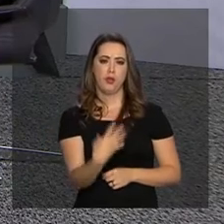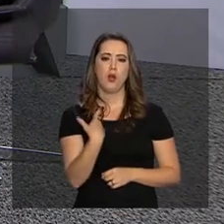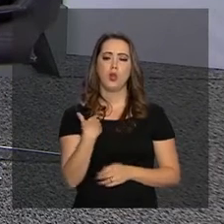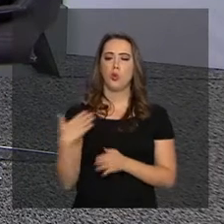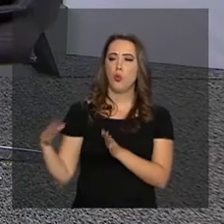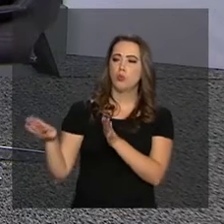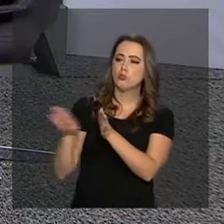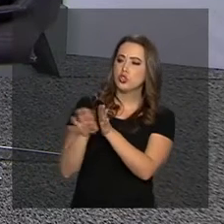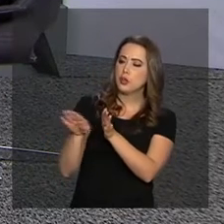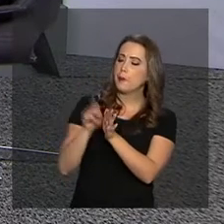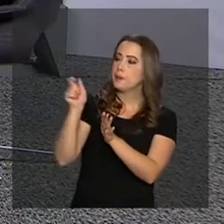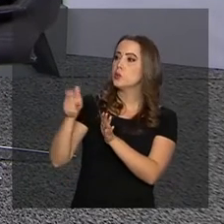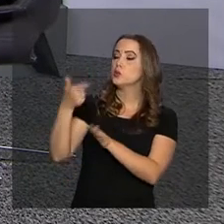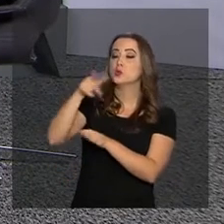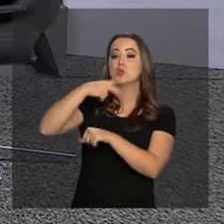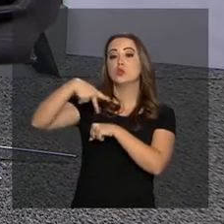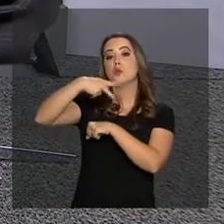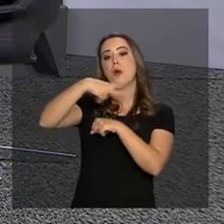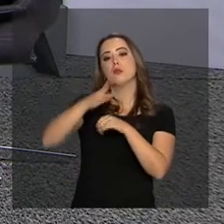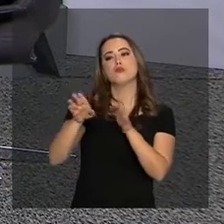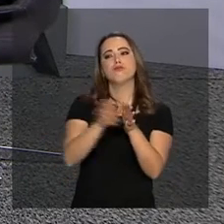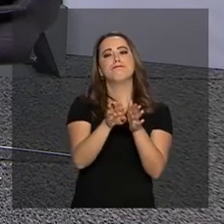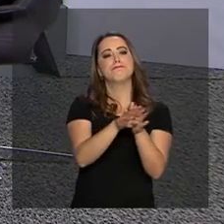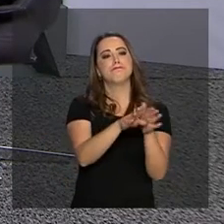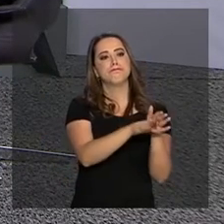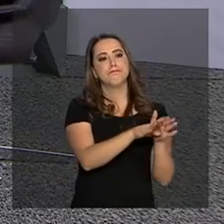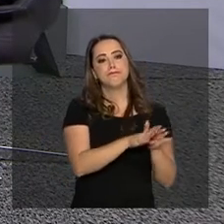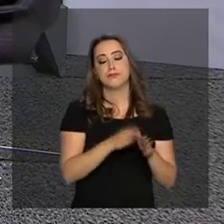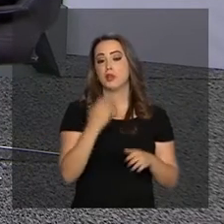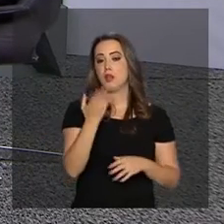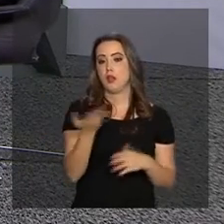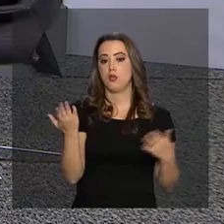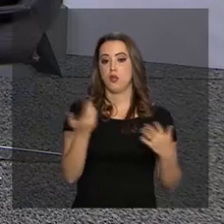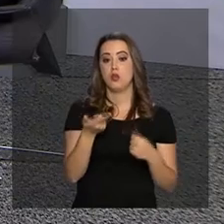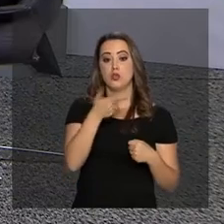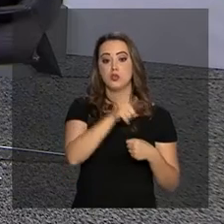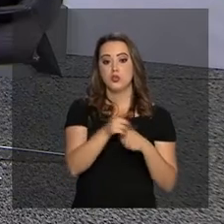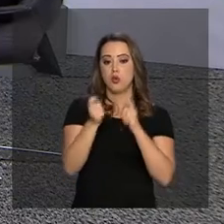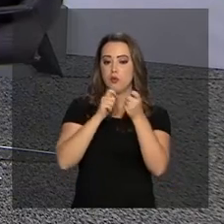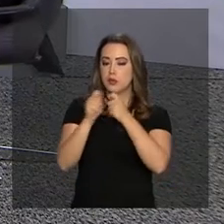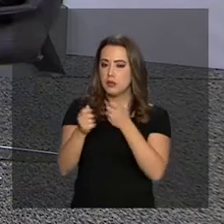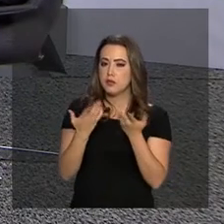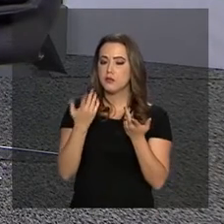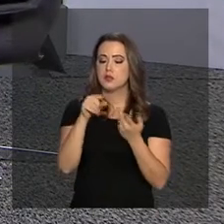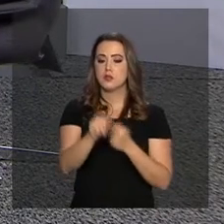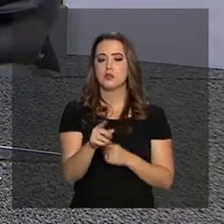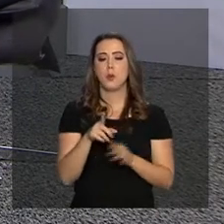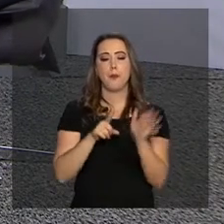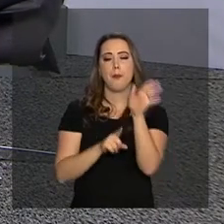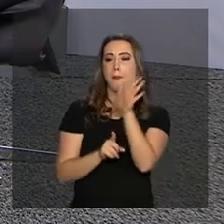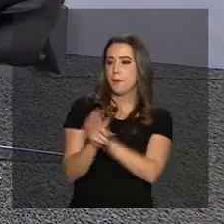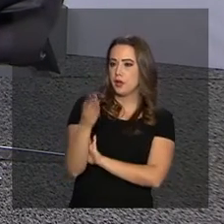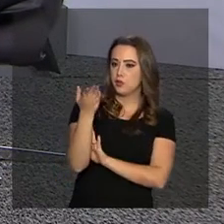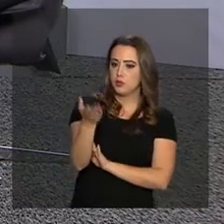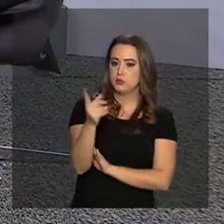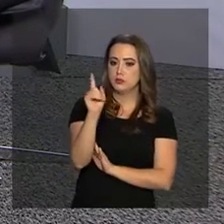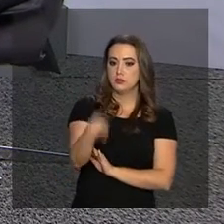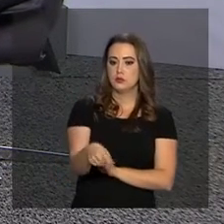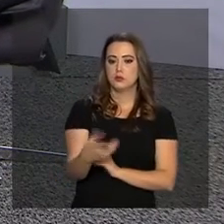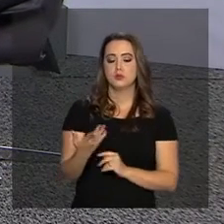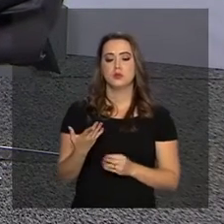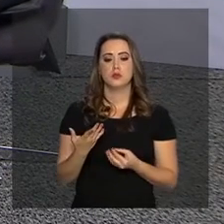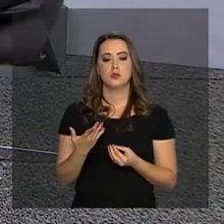mundiais, chefes de Estado e chefes de governo. Só para a gente voltar agora para a nossa entrevista, professor, o que eu pergunto para o senhor é,